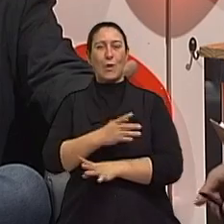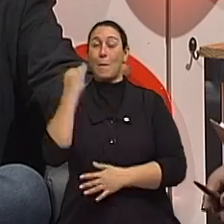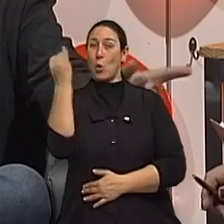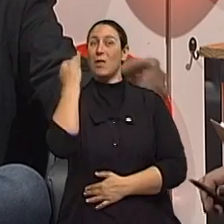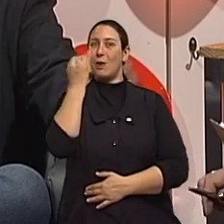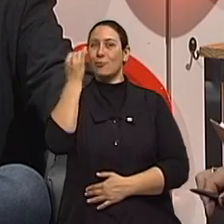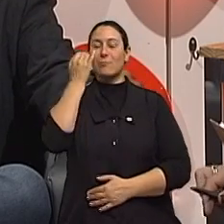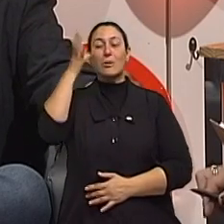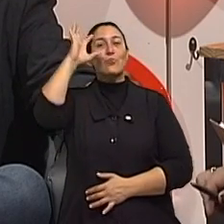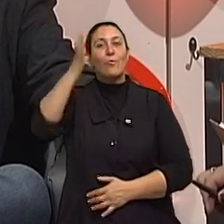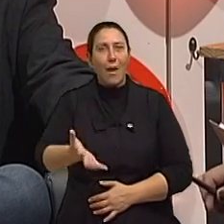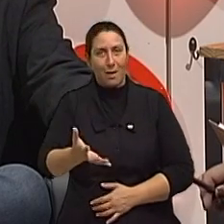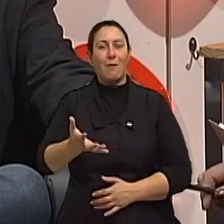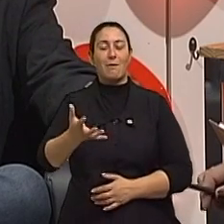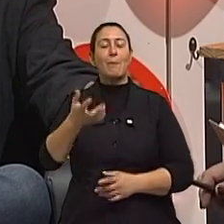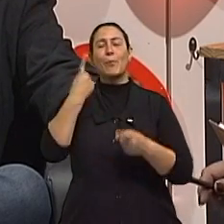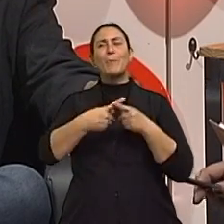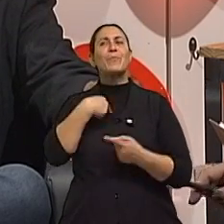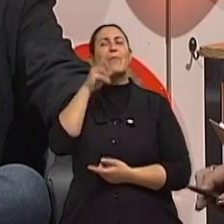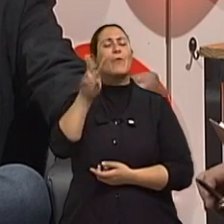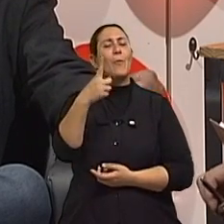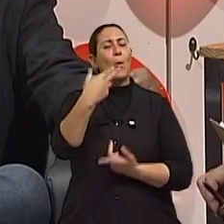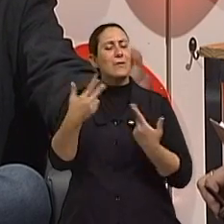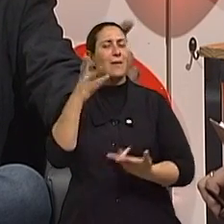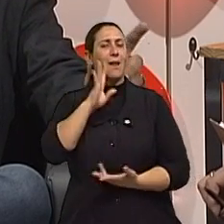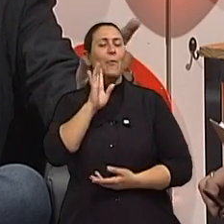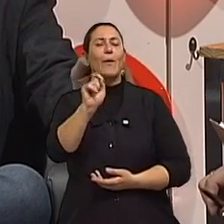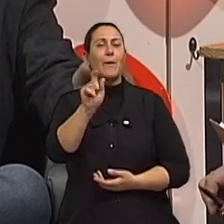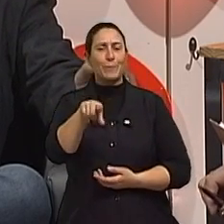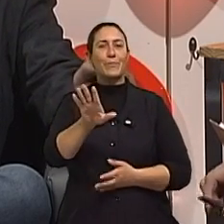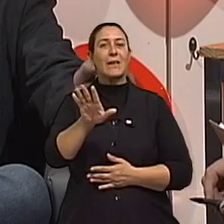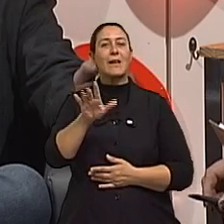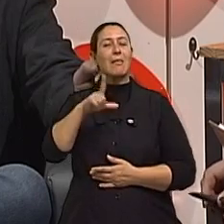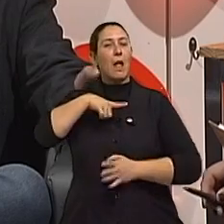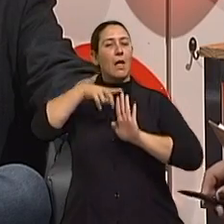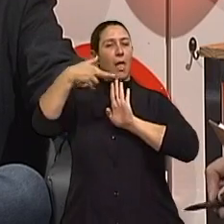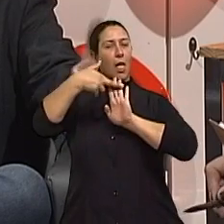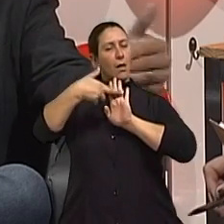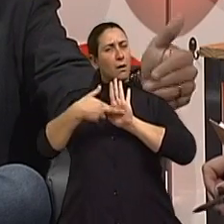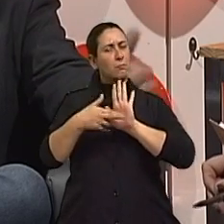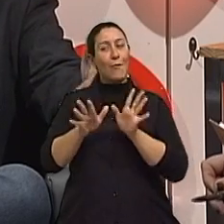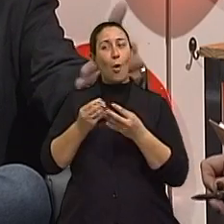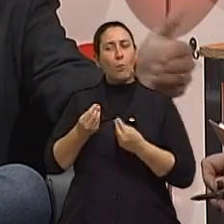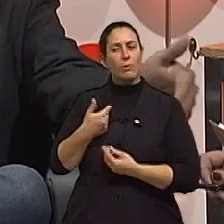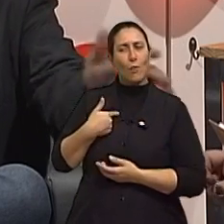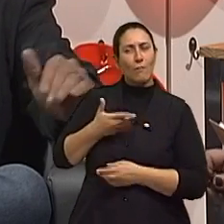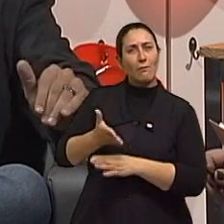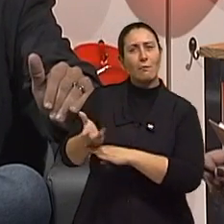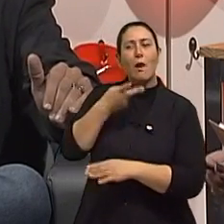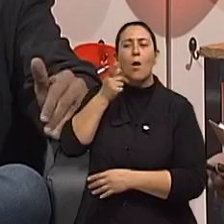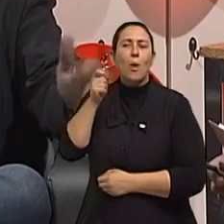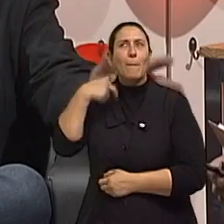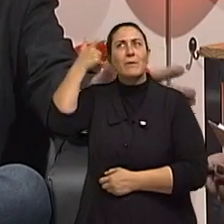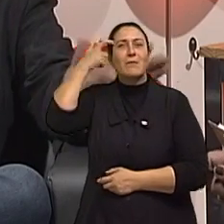importante. Eu acho que tem uma coisa bacana que quando aparece uma certa regra de etiqueta, como é eu vou chegar ali e dizer tudo o que